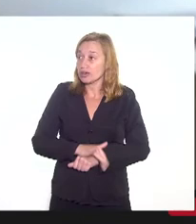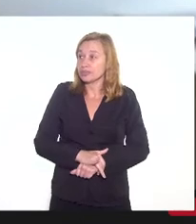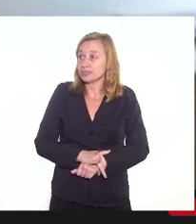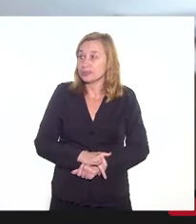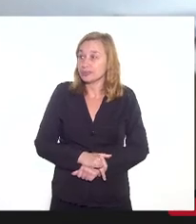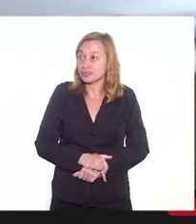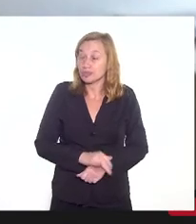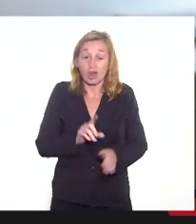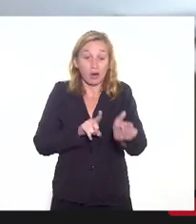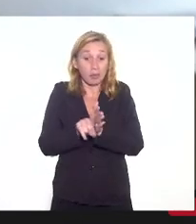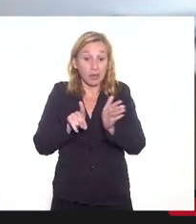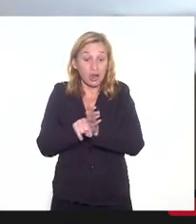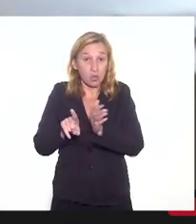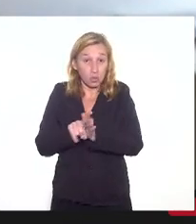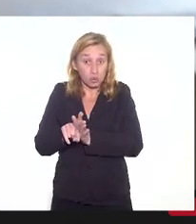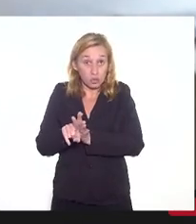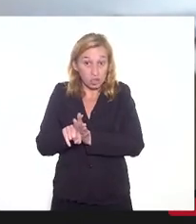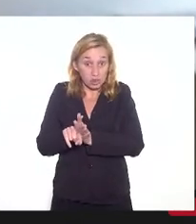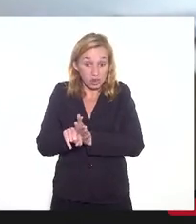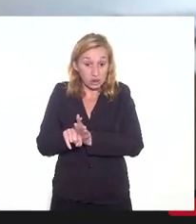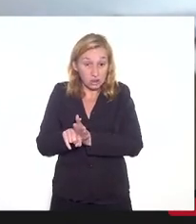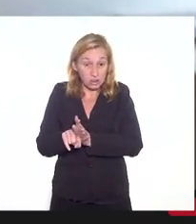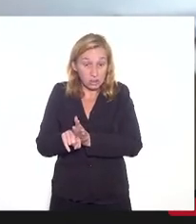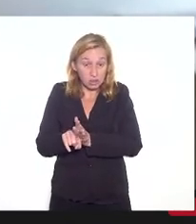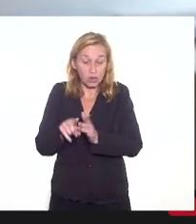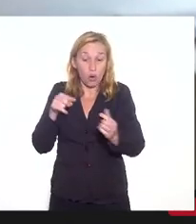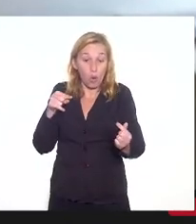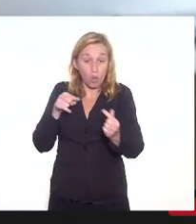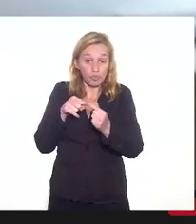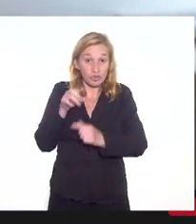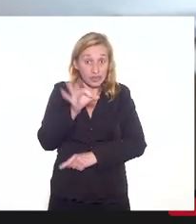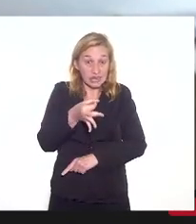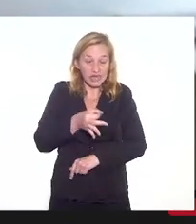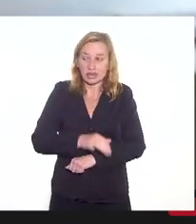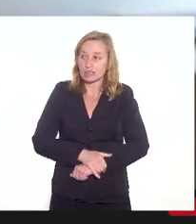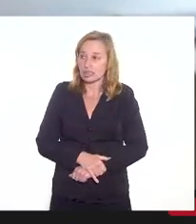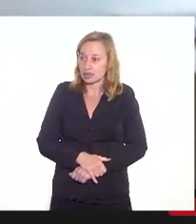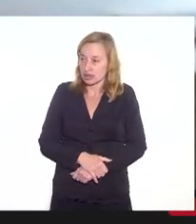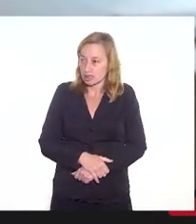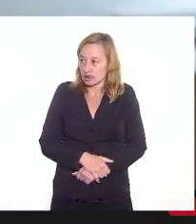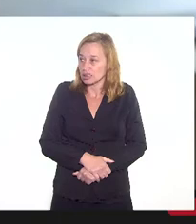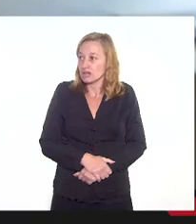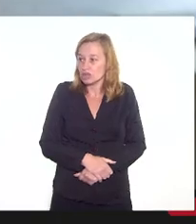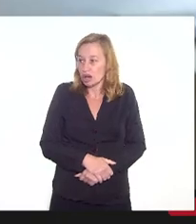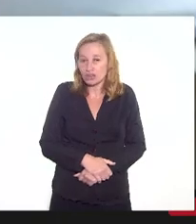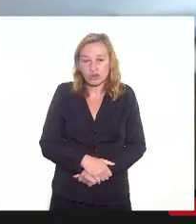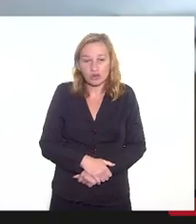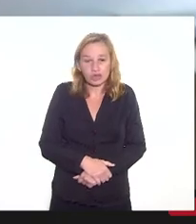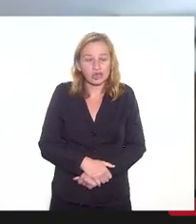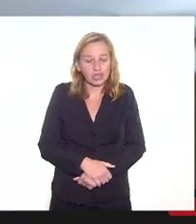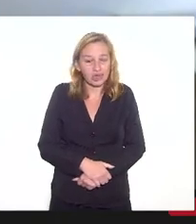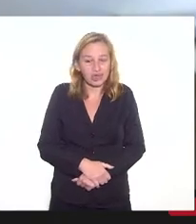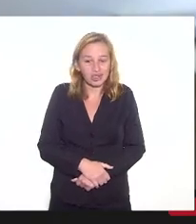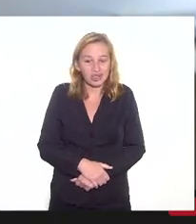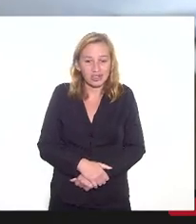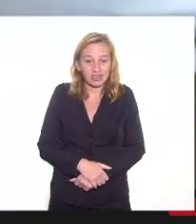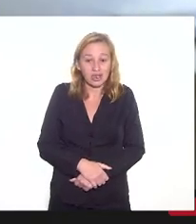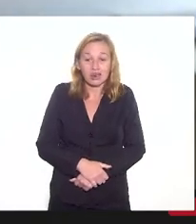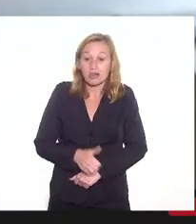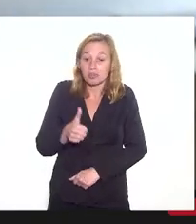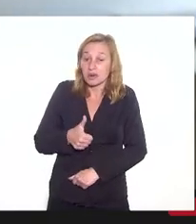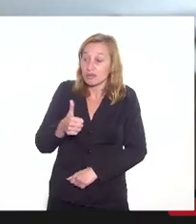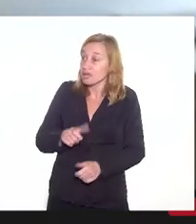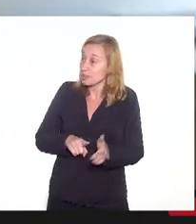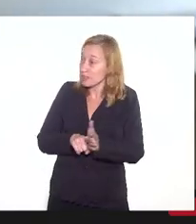para perguntas absolutamente objetivas e queria primeiro fazer a primeira